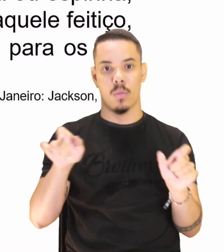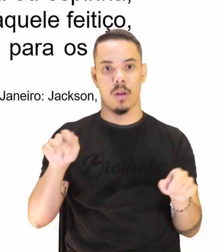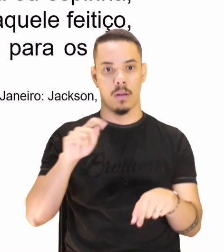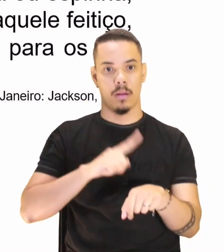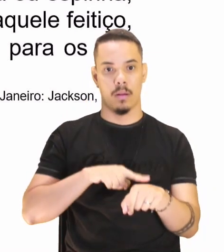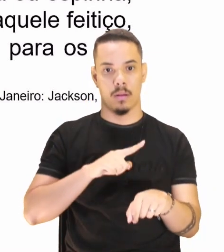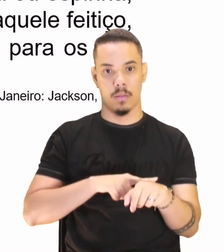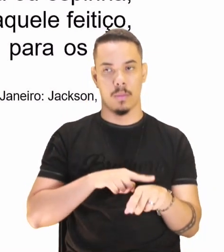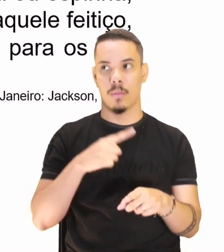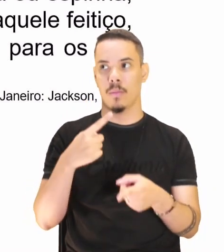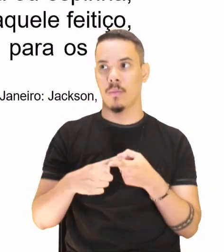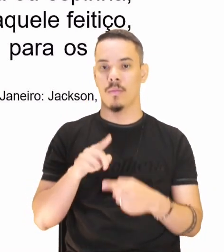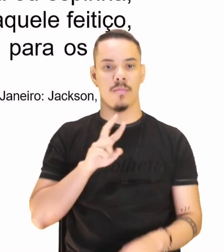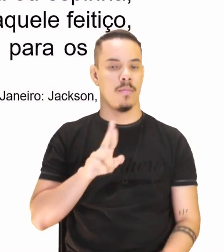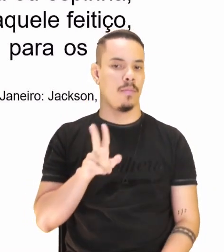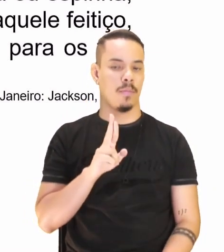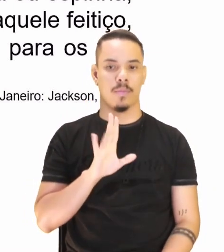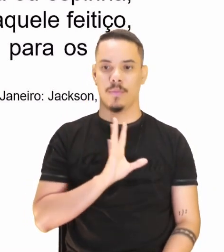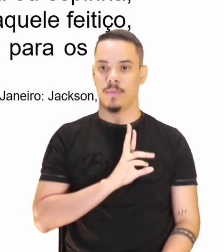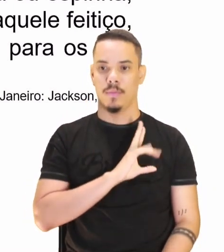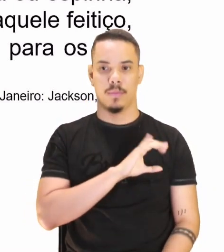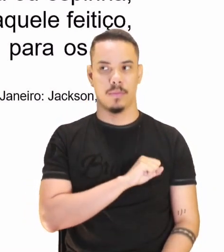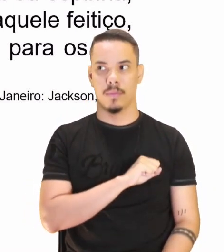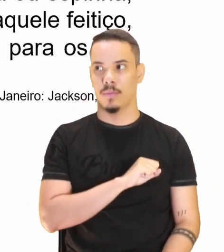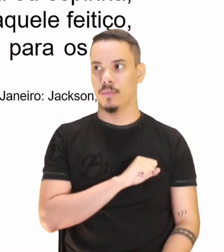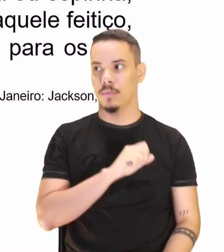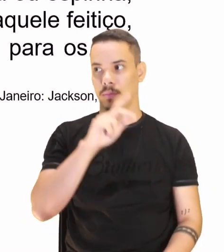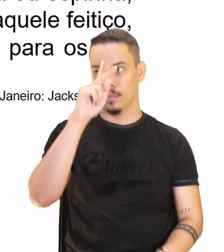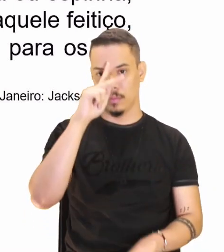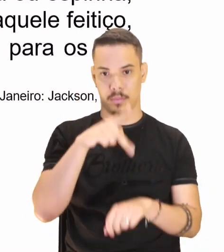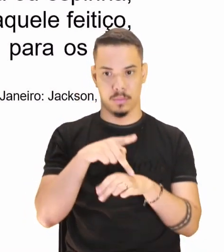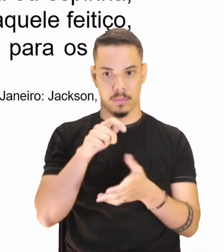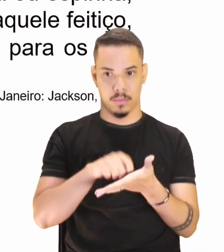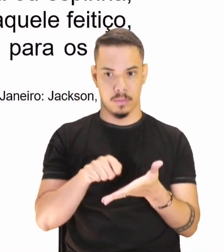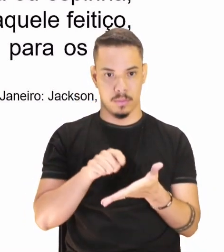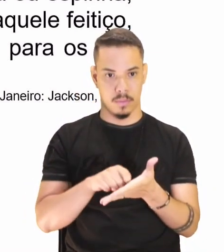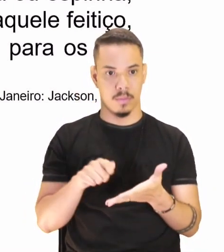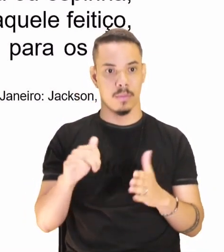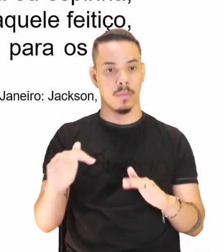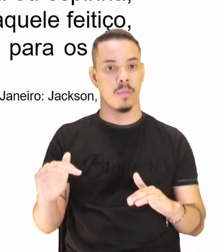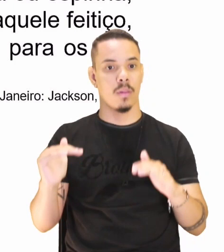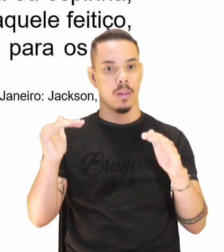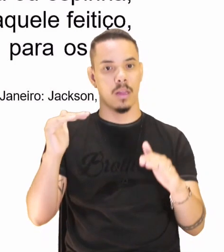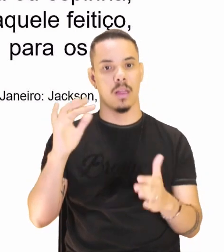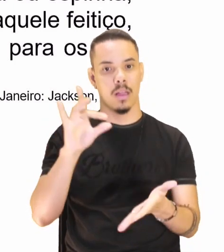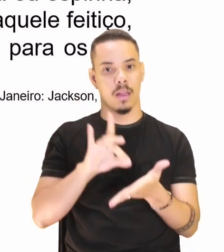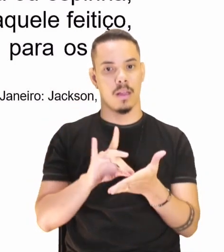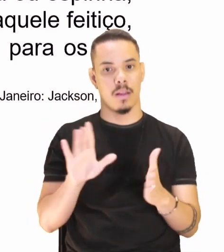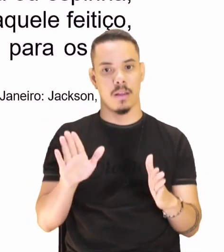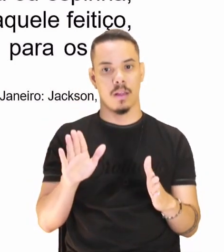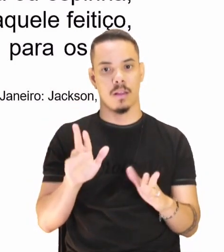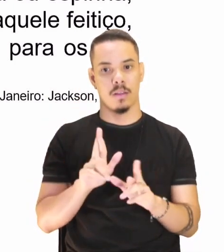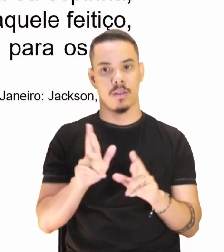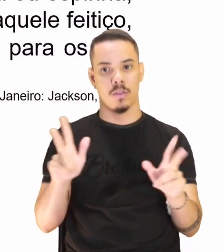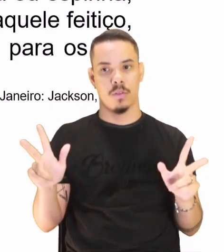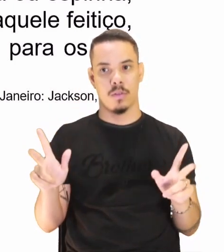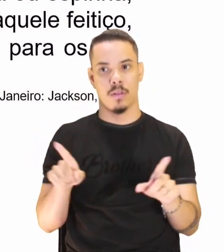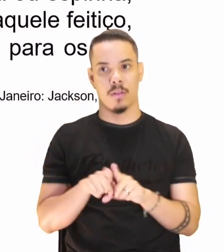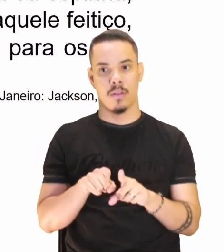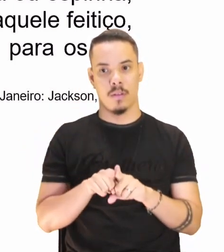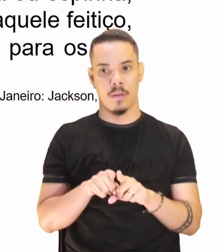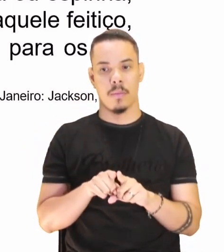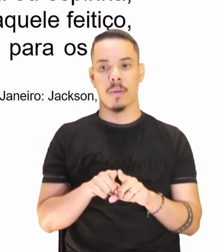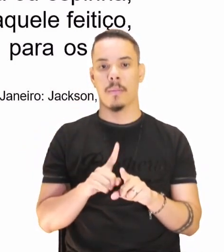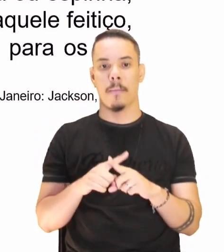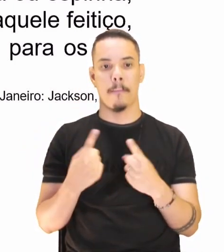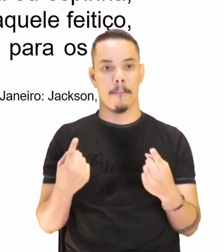porque isto não é romance, em que o autor, sobredoura, a realidade fecha os olhos às sardas e à espinha.